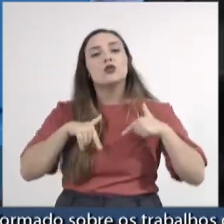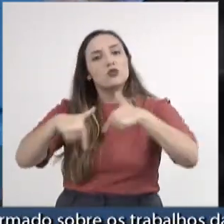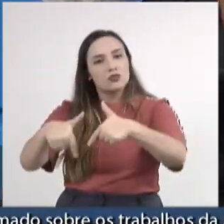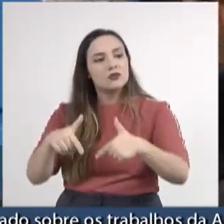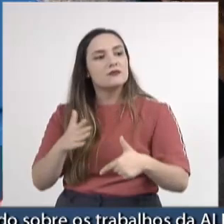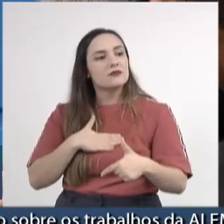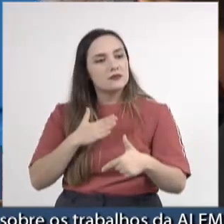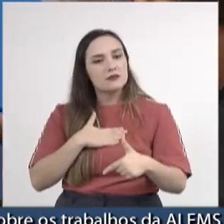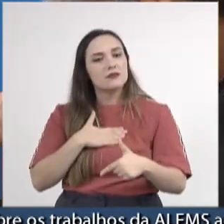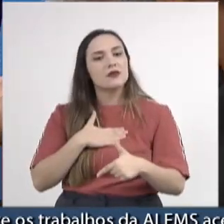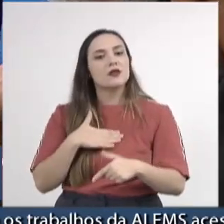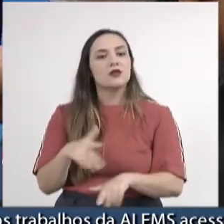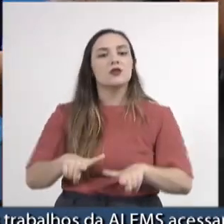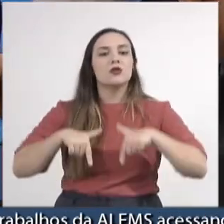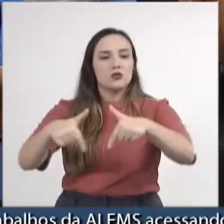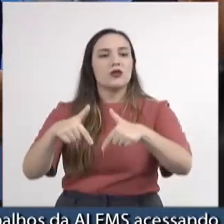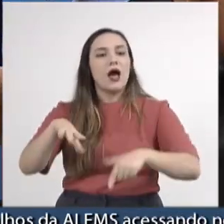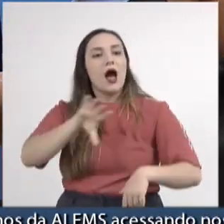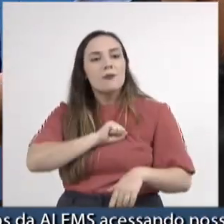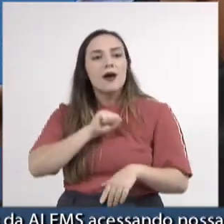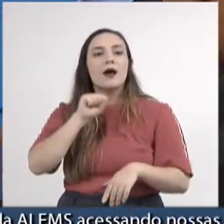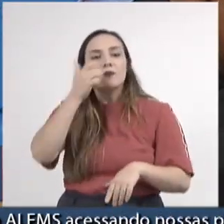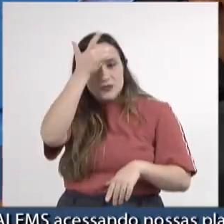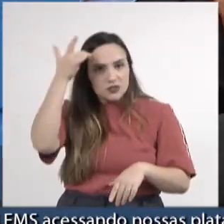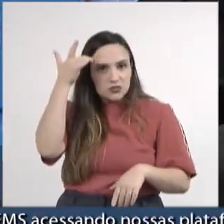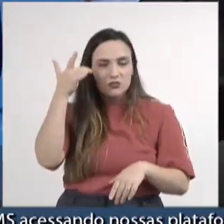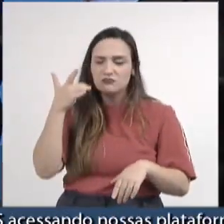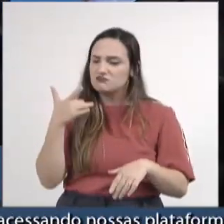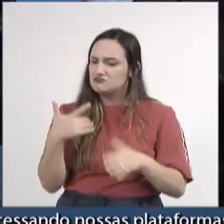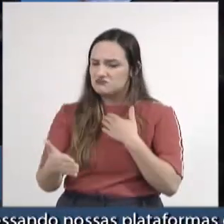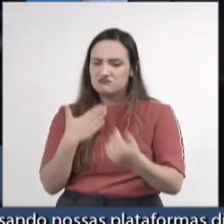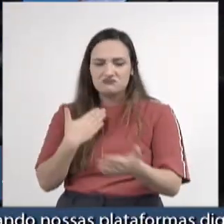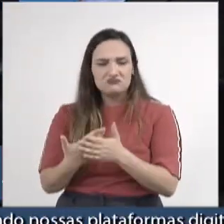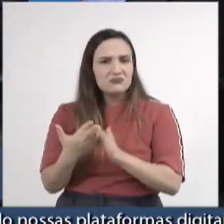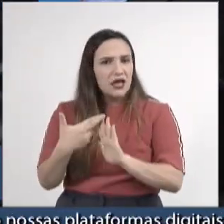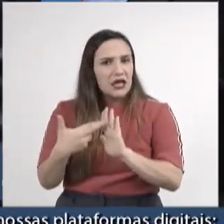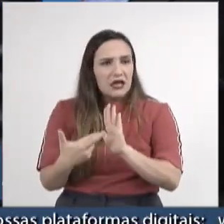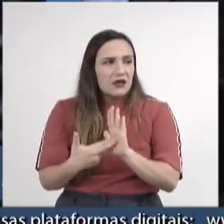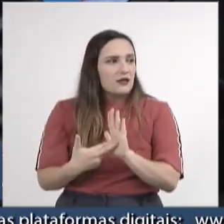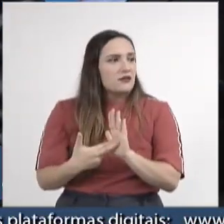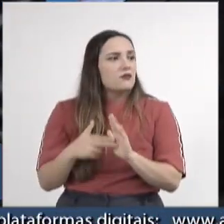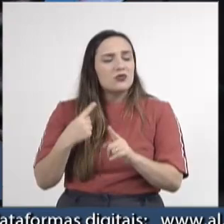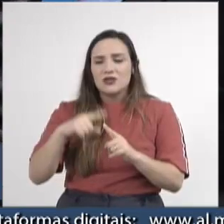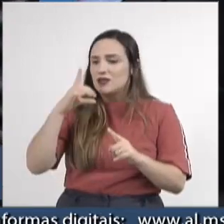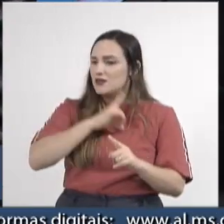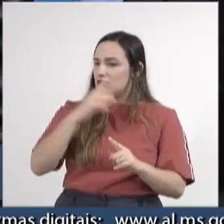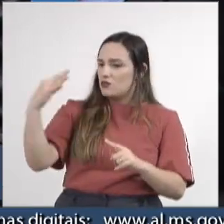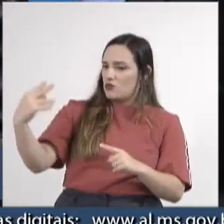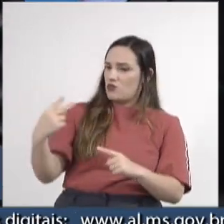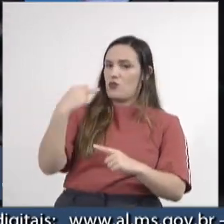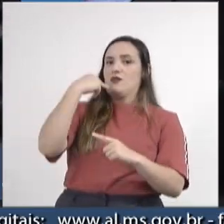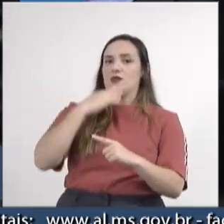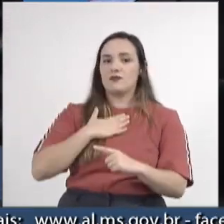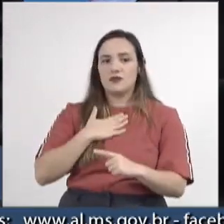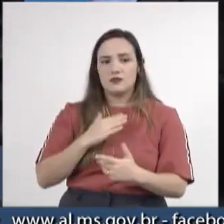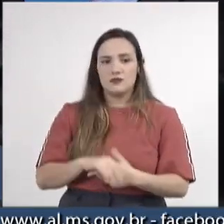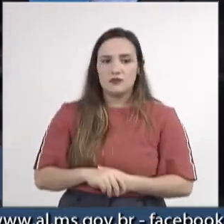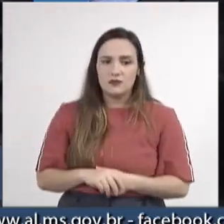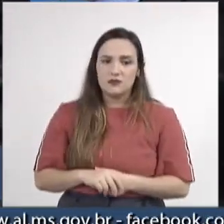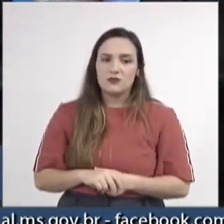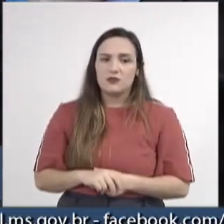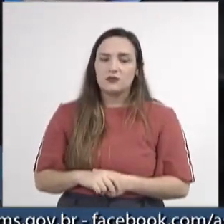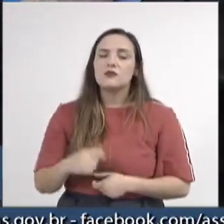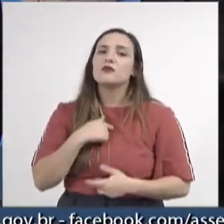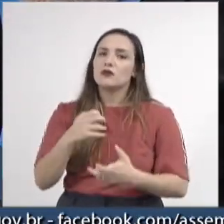esta é a minha bandeira, amar as pessoas de forma incondicional, porque é assim que Deus nos vê. E aí finalizo,